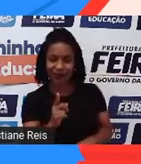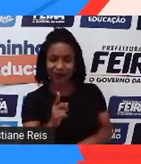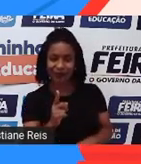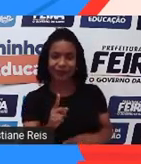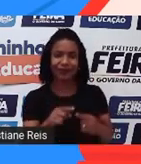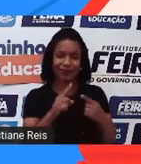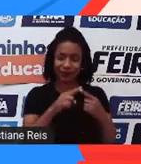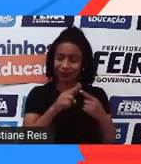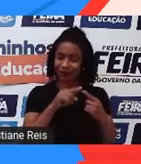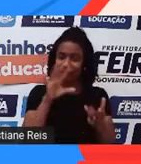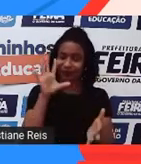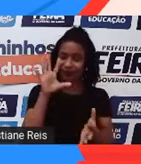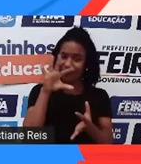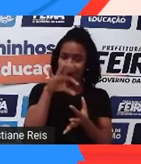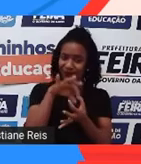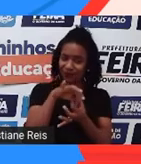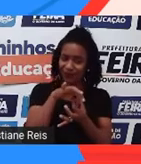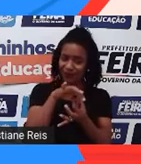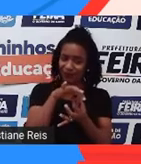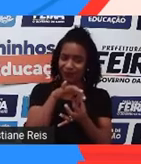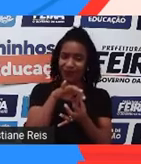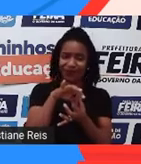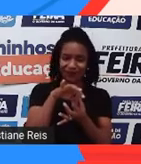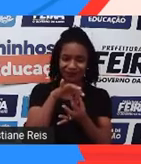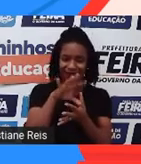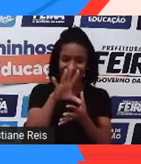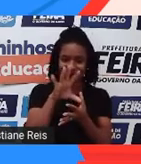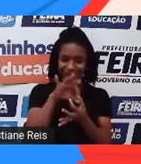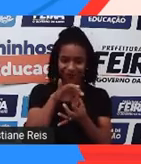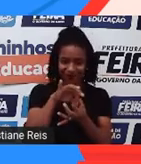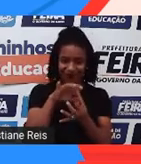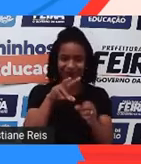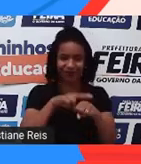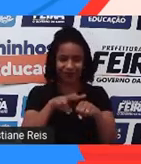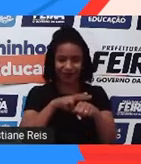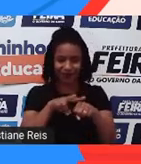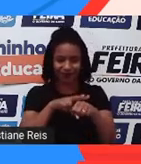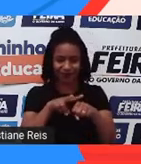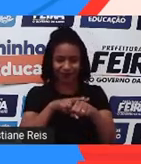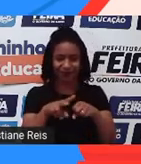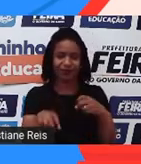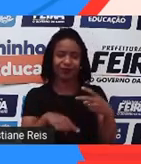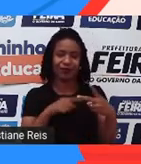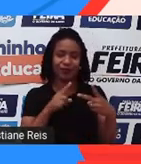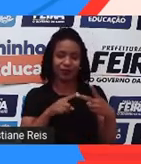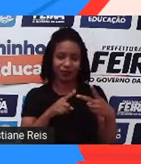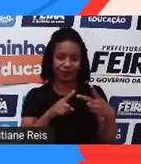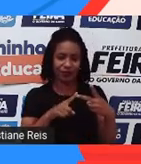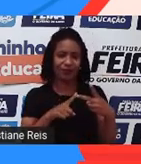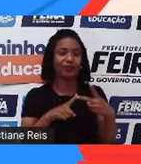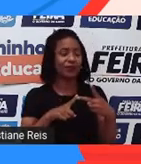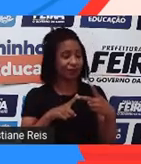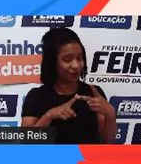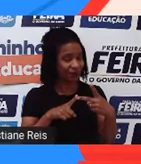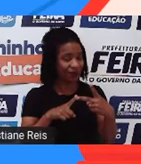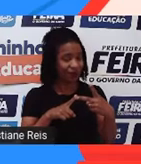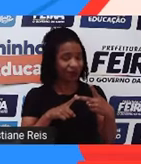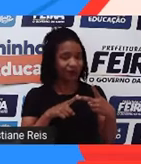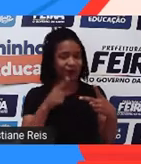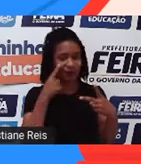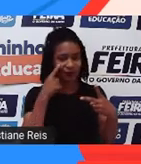greenlock, que é o cadeado verde. Neste caso aqui, nós temos o checkmark, que é aquela